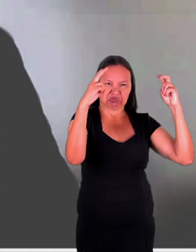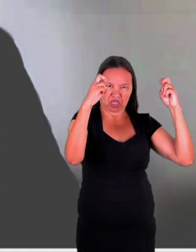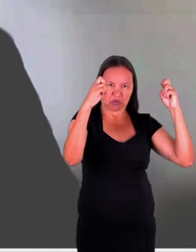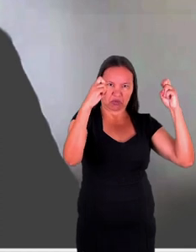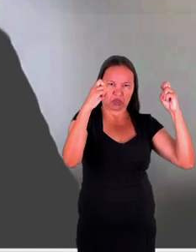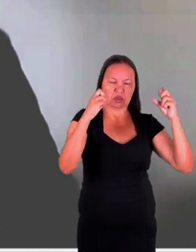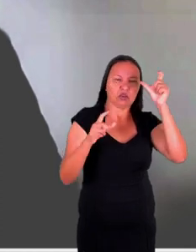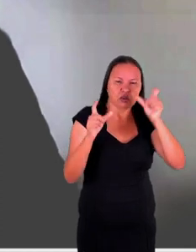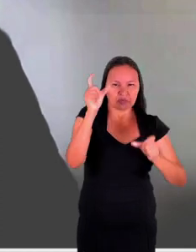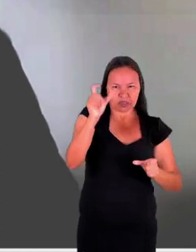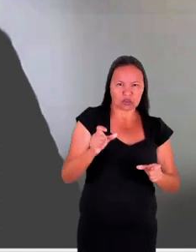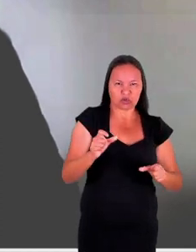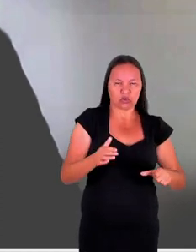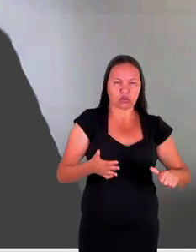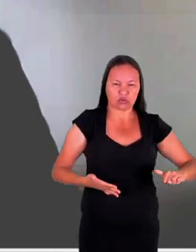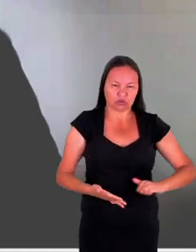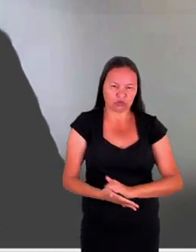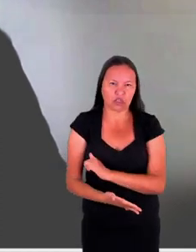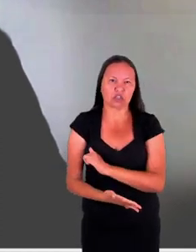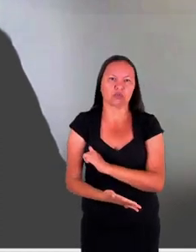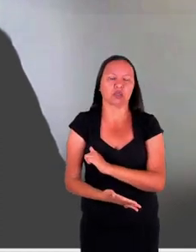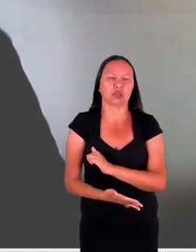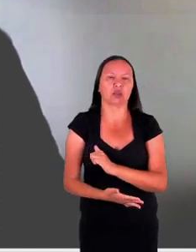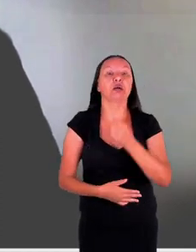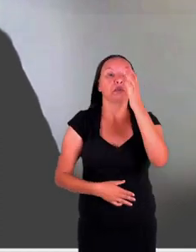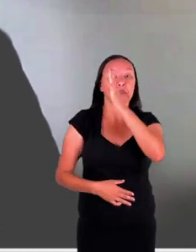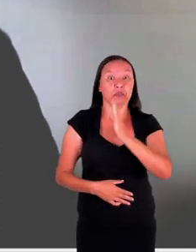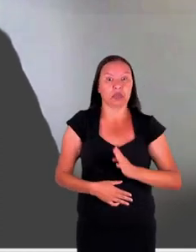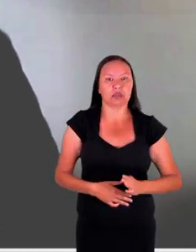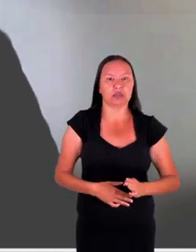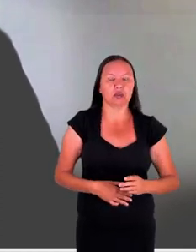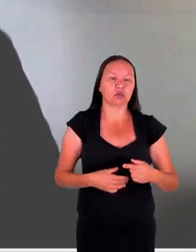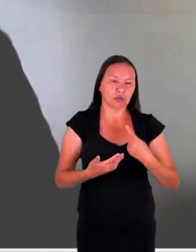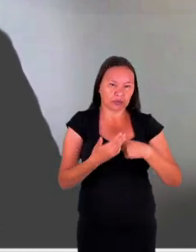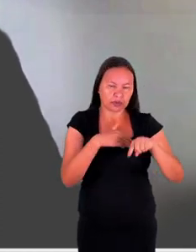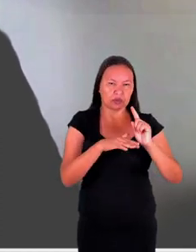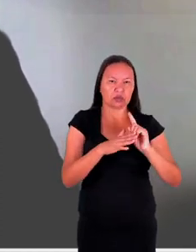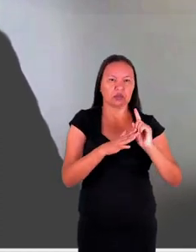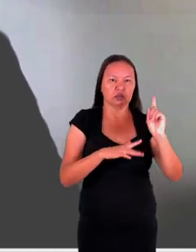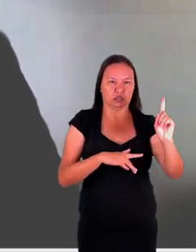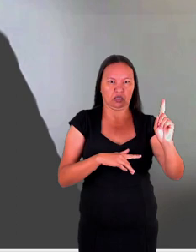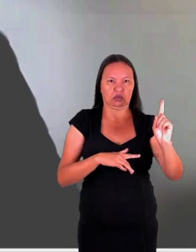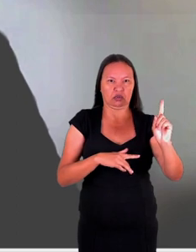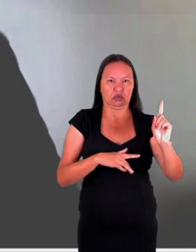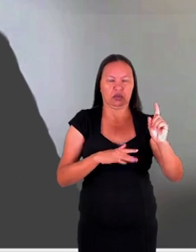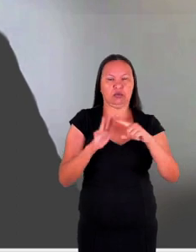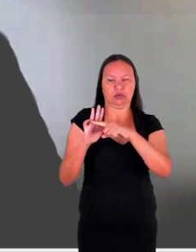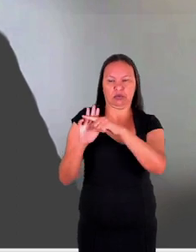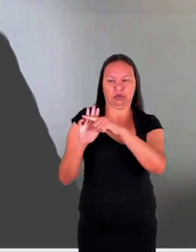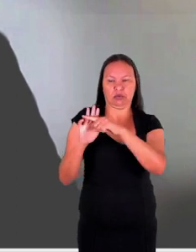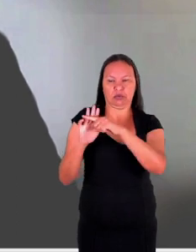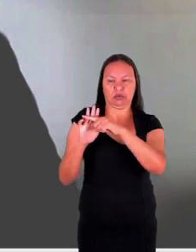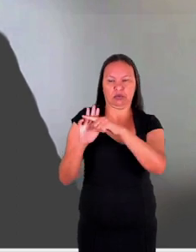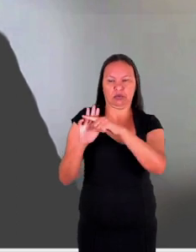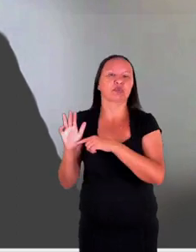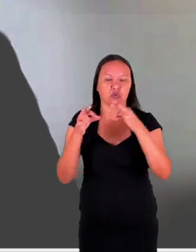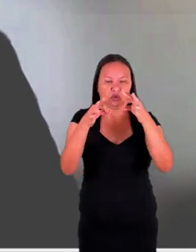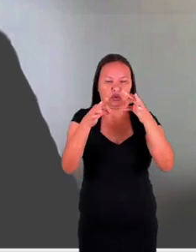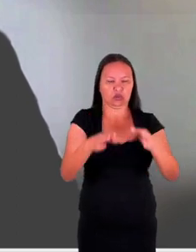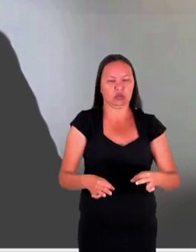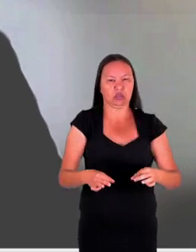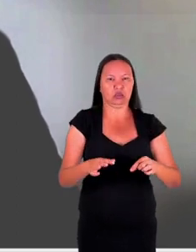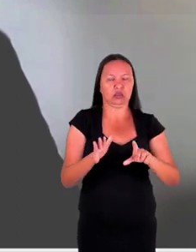vítimas. O que o Brasil hoje experimenta é verdadeiramente um redirecionamento da sua agenda pública, do sistema de justiça criminal.